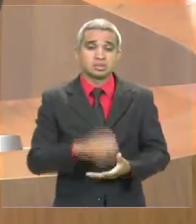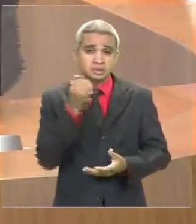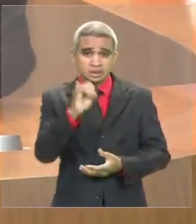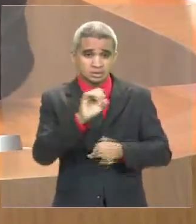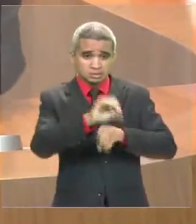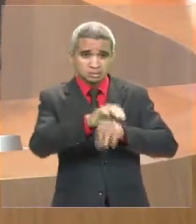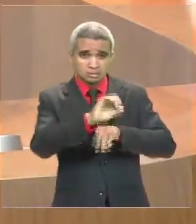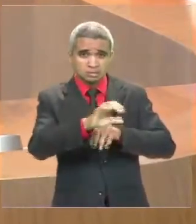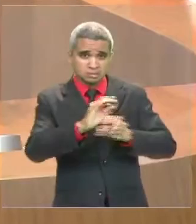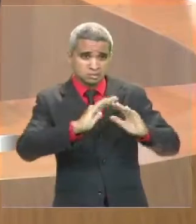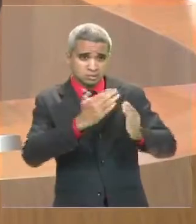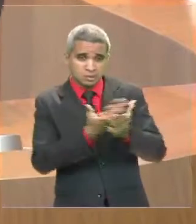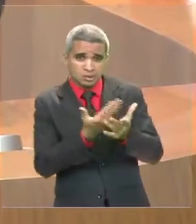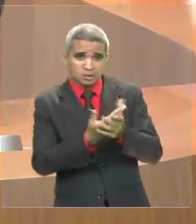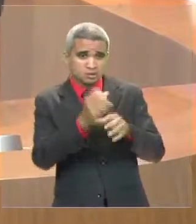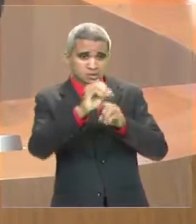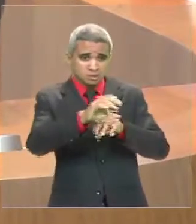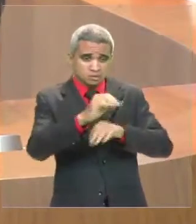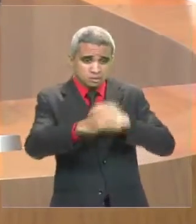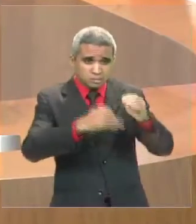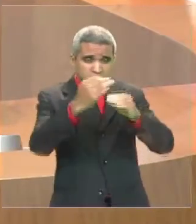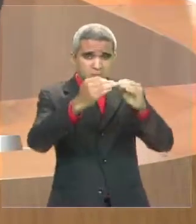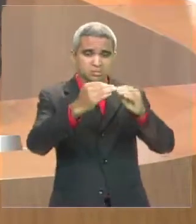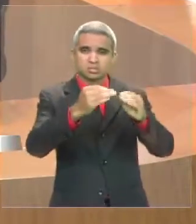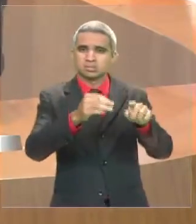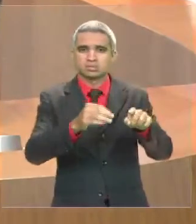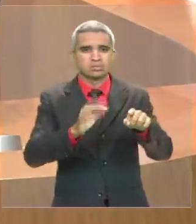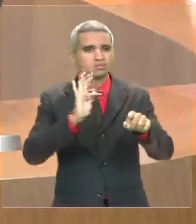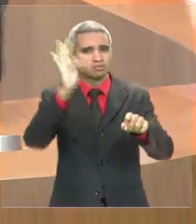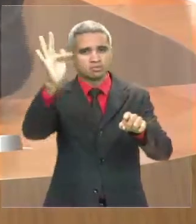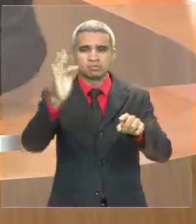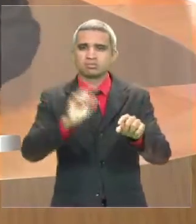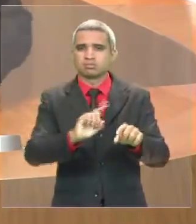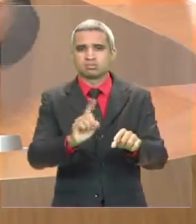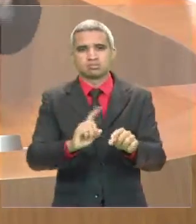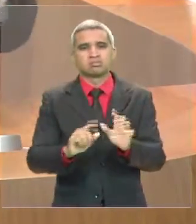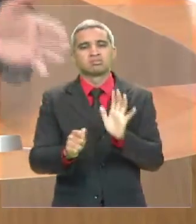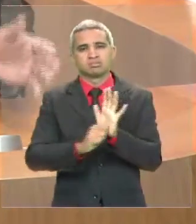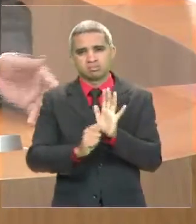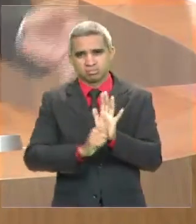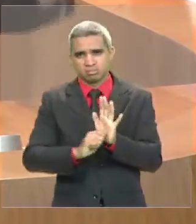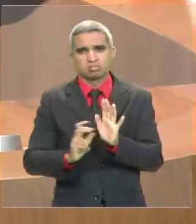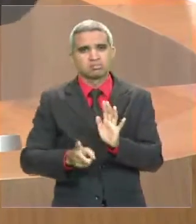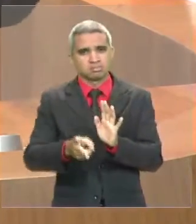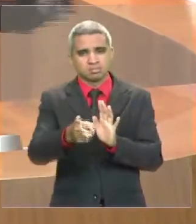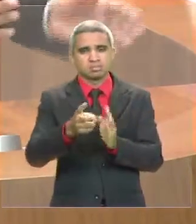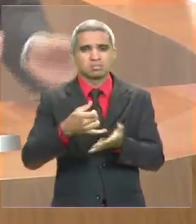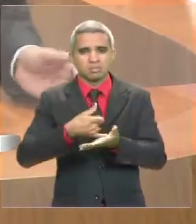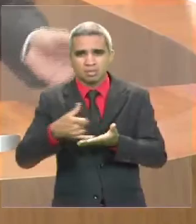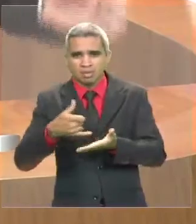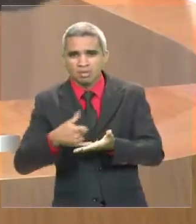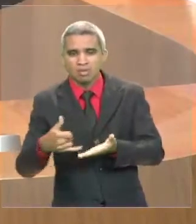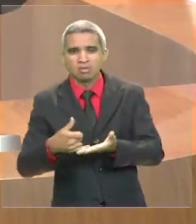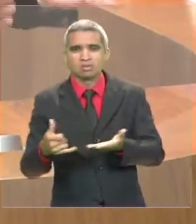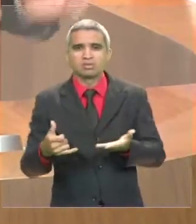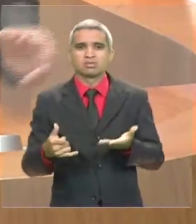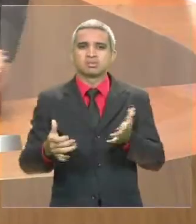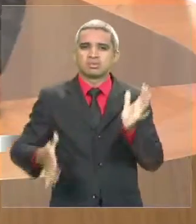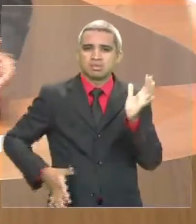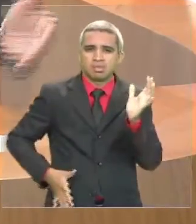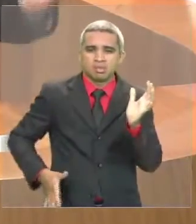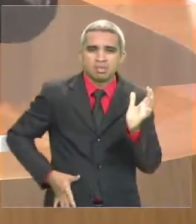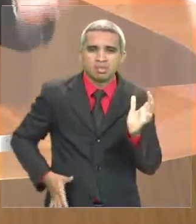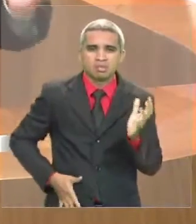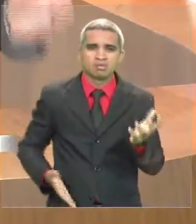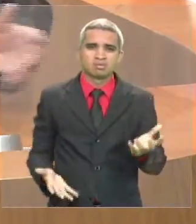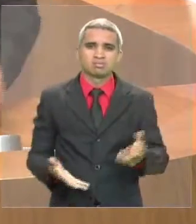transformar a sociedade, não vamos ter uma sociedade livre das drogas, livre da criminalidade, livre do crime